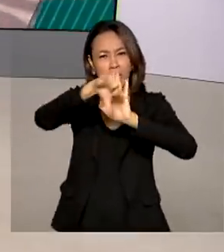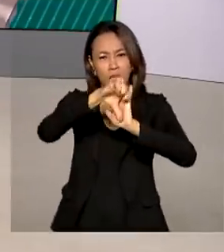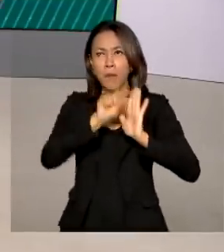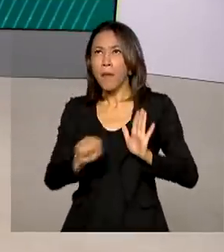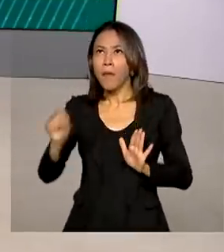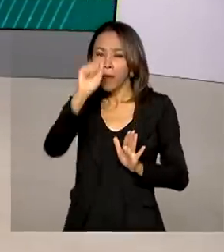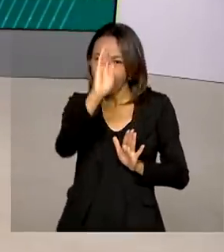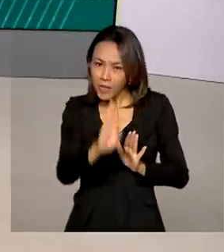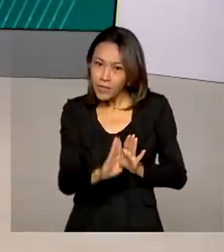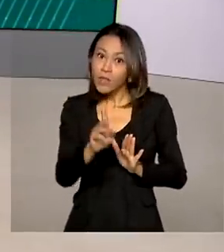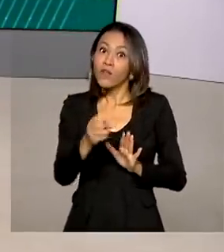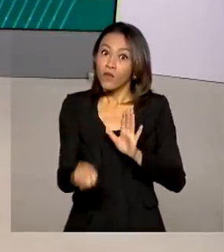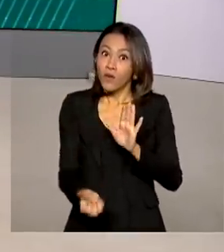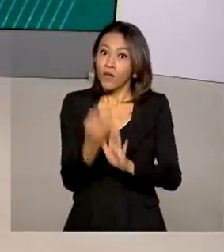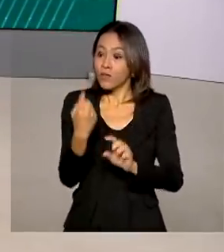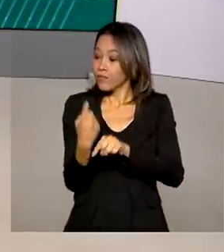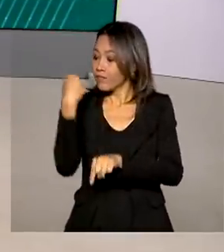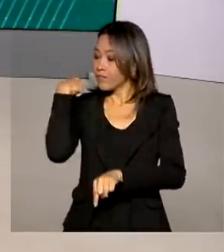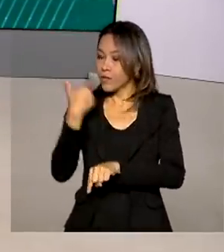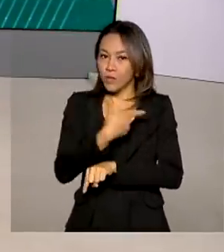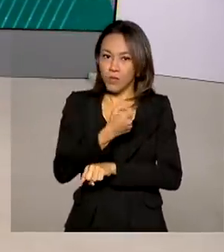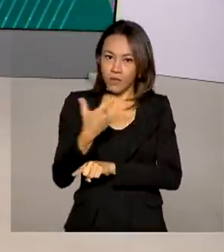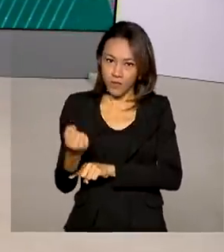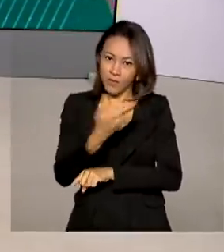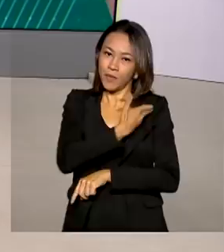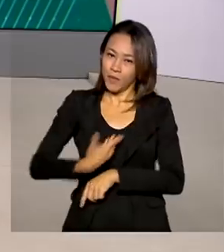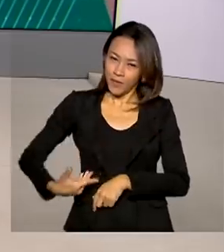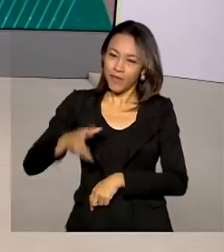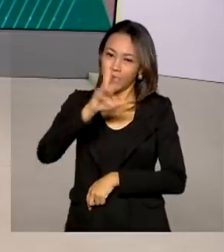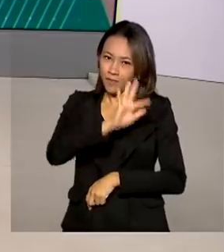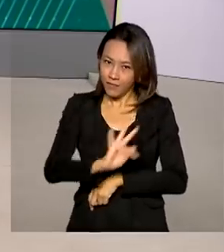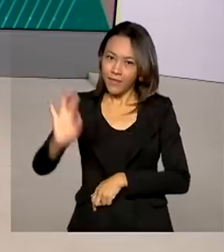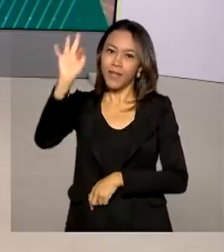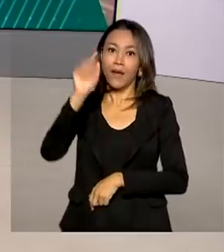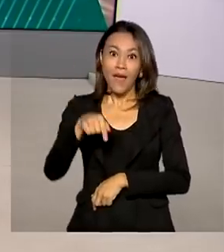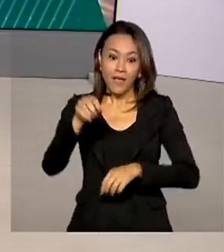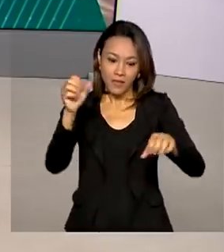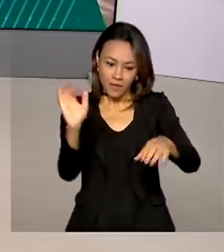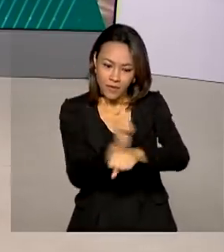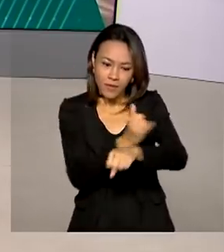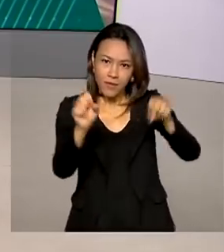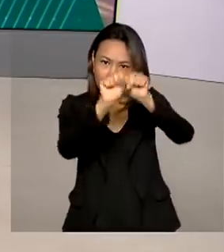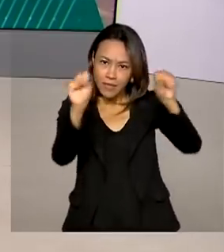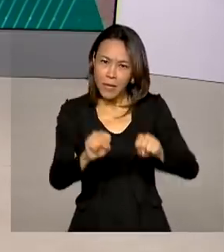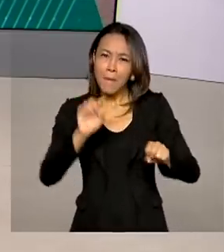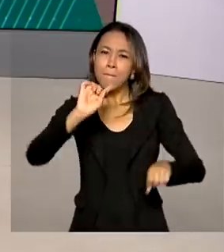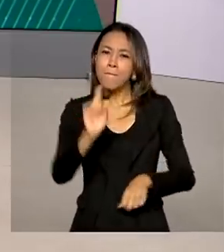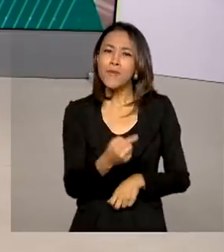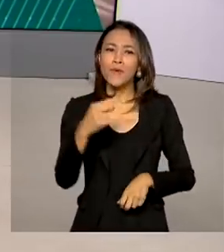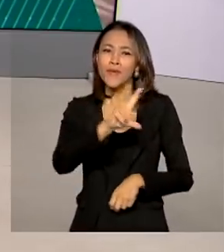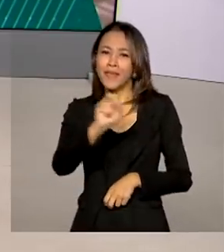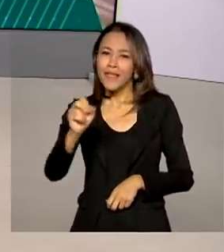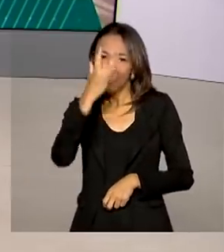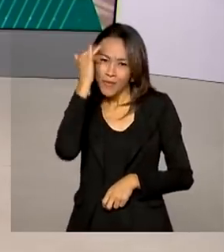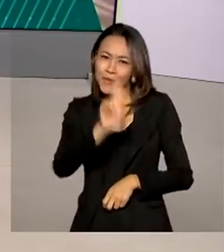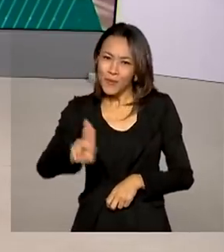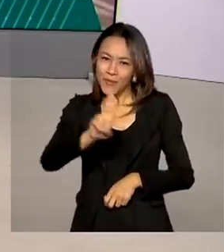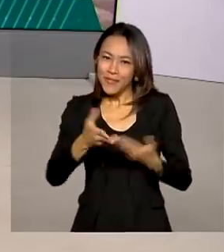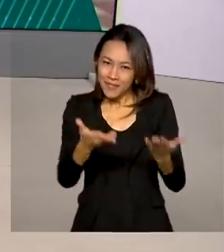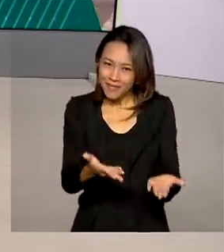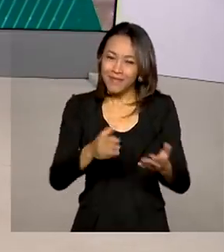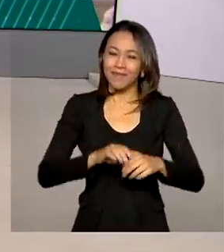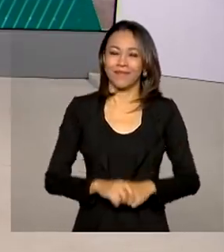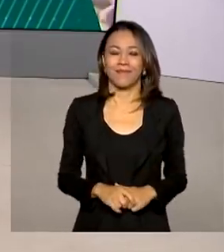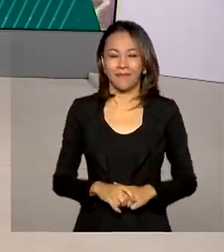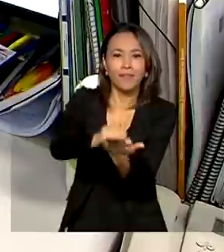Brasil. Lançado em 2020 pelo governo federal, a ferramenta já contabiliza cerca de 1.500 usuários cadastrados.